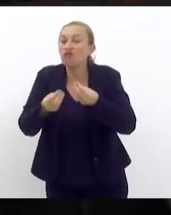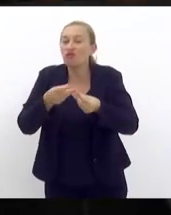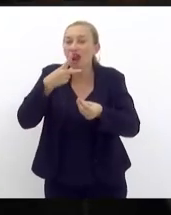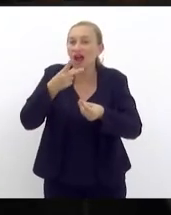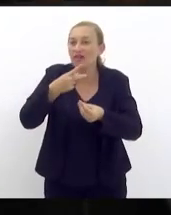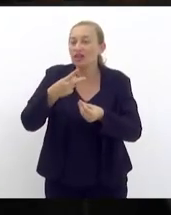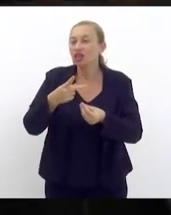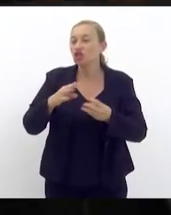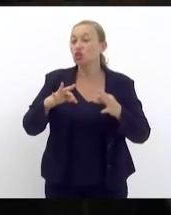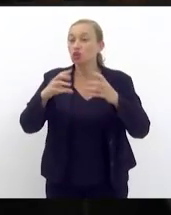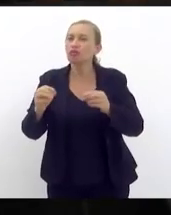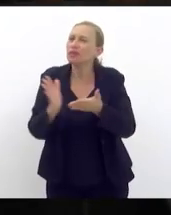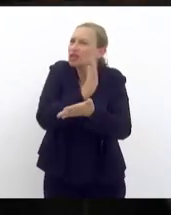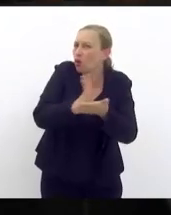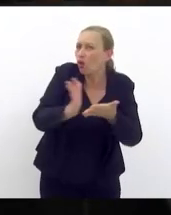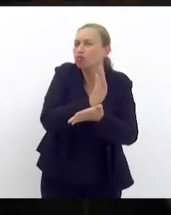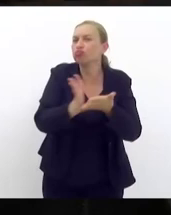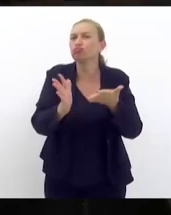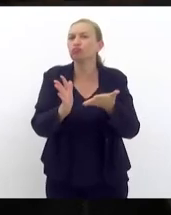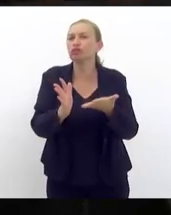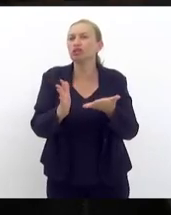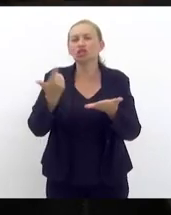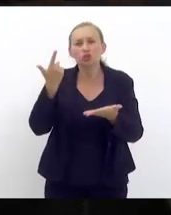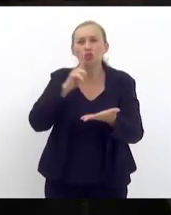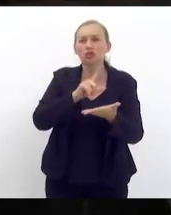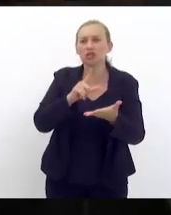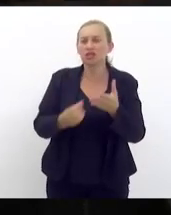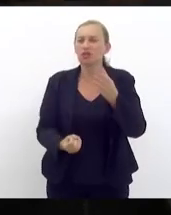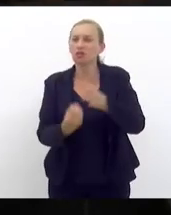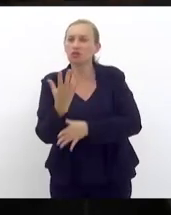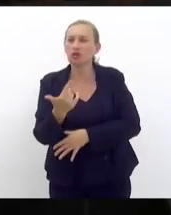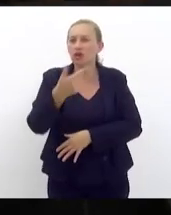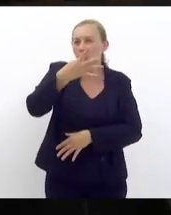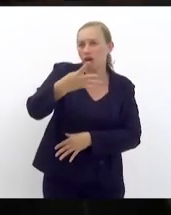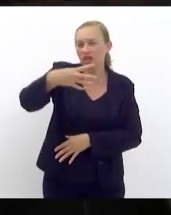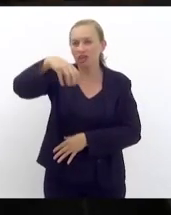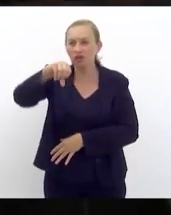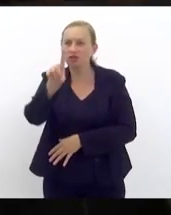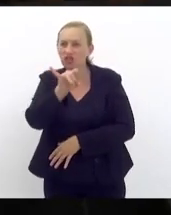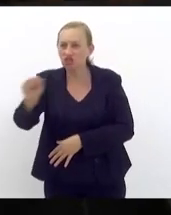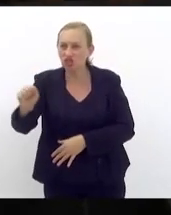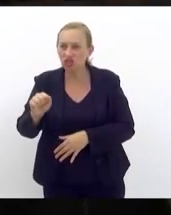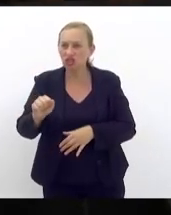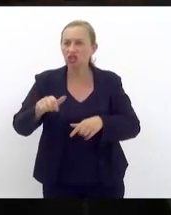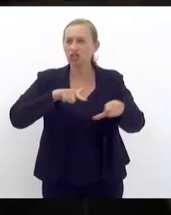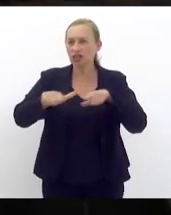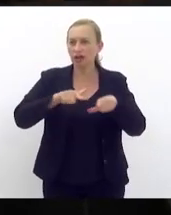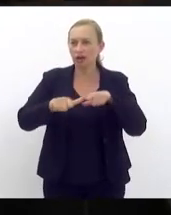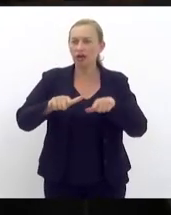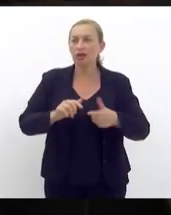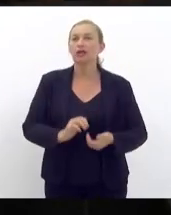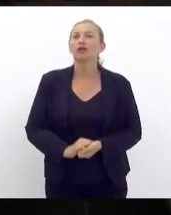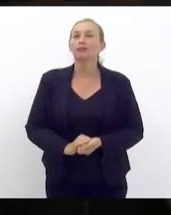vou falar de algumas coisas que a gente conseguiu produzir nesses 49 dias de mandato uma delas foi logo na semana